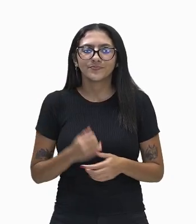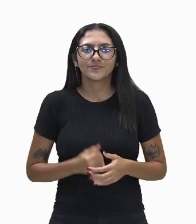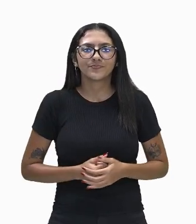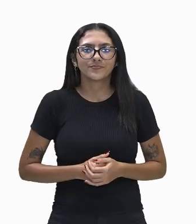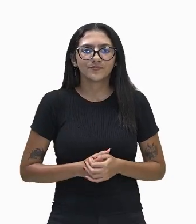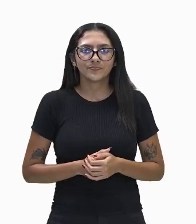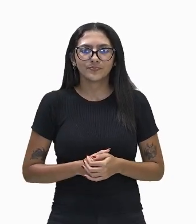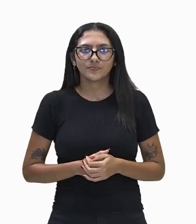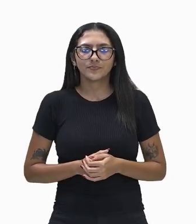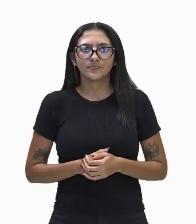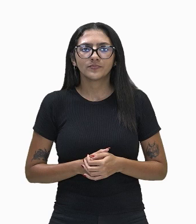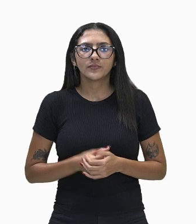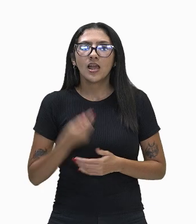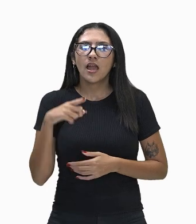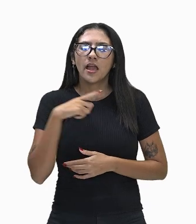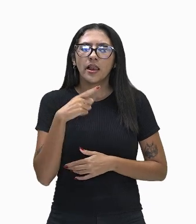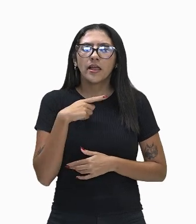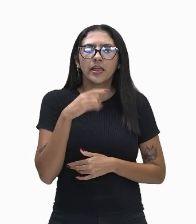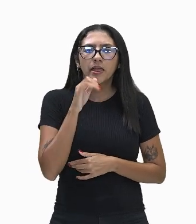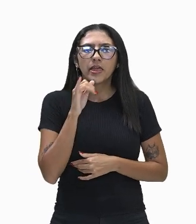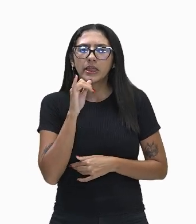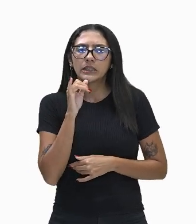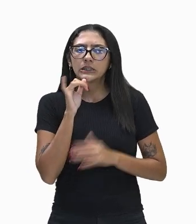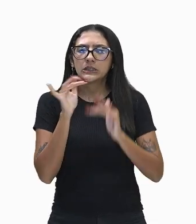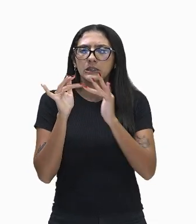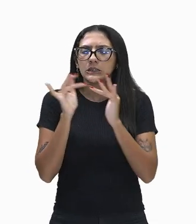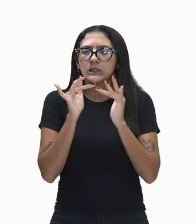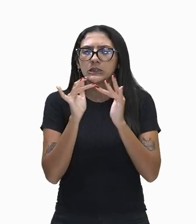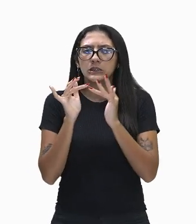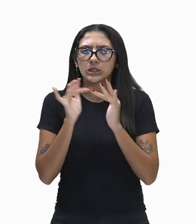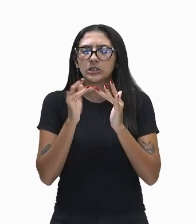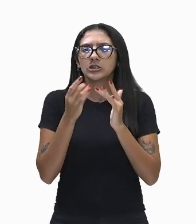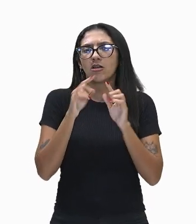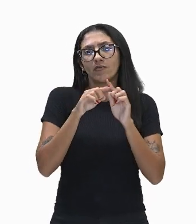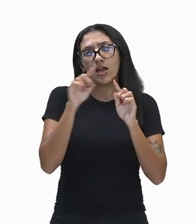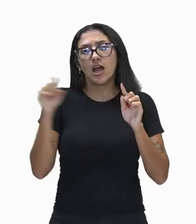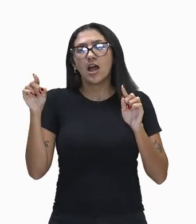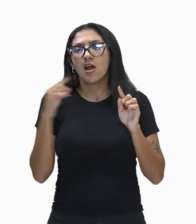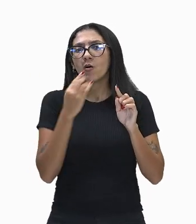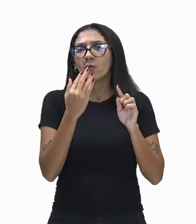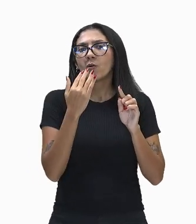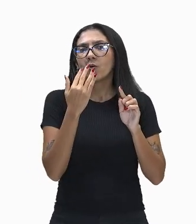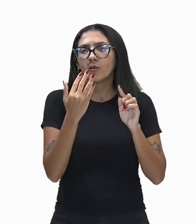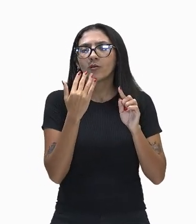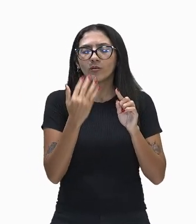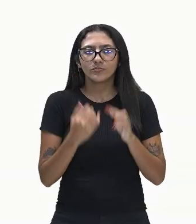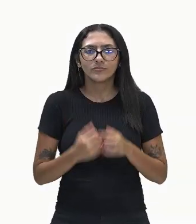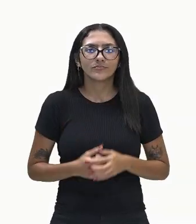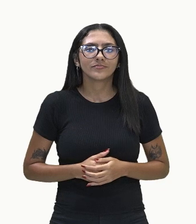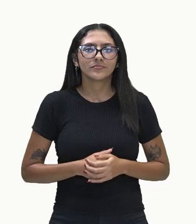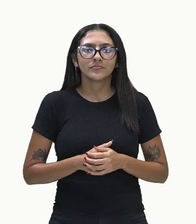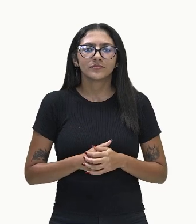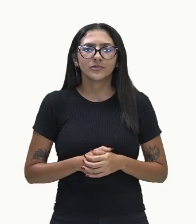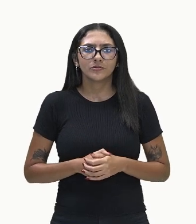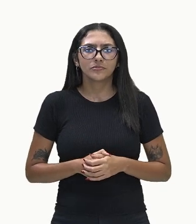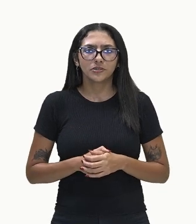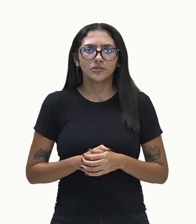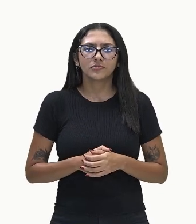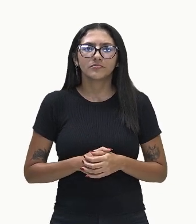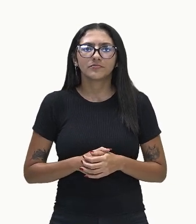que elas têm essa sensibilidade à variação da quantidade de luz. Eu vou mostrar para vocês ainda aqui,